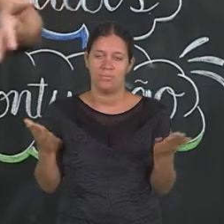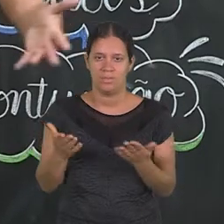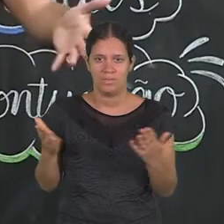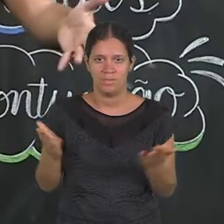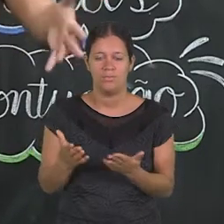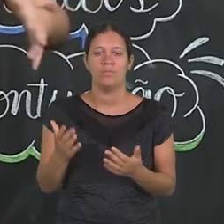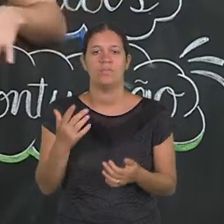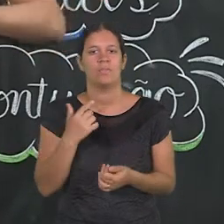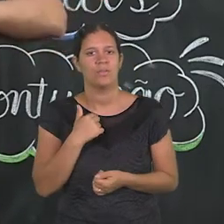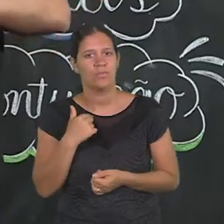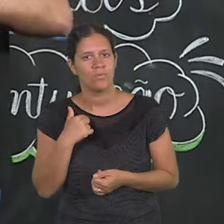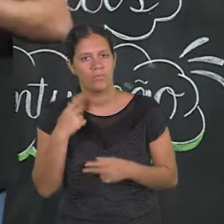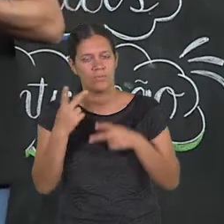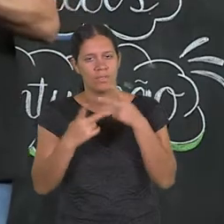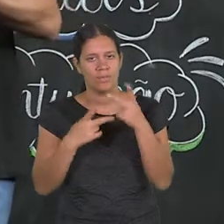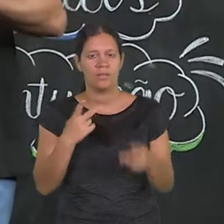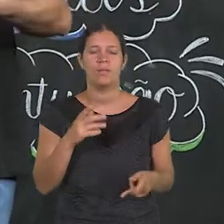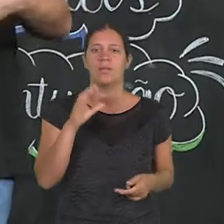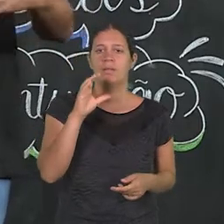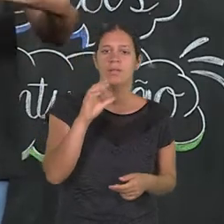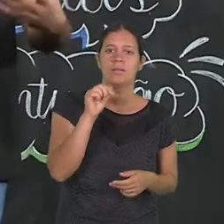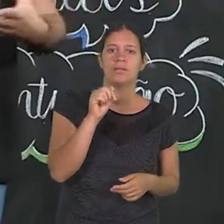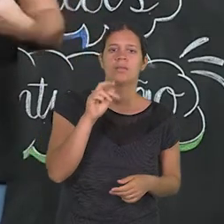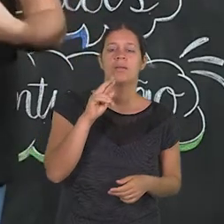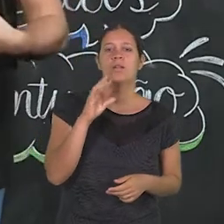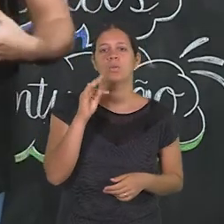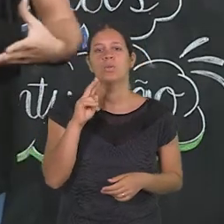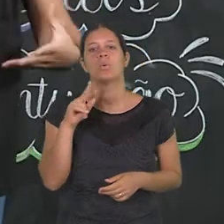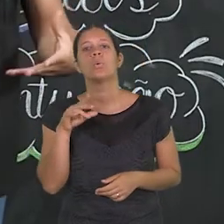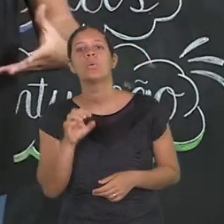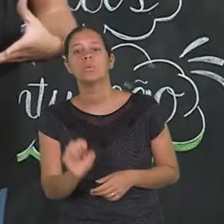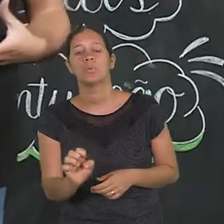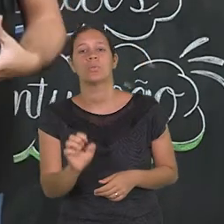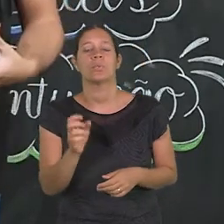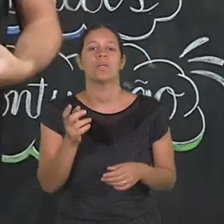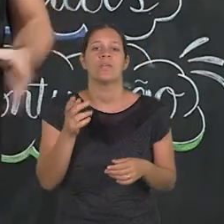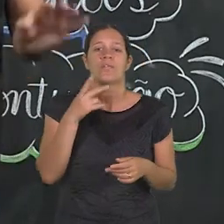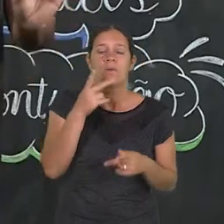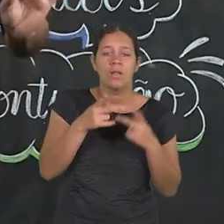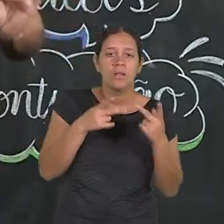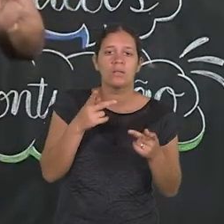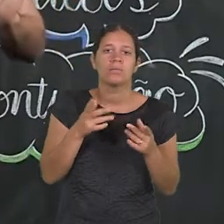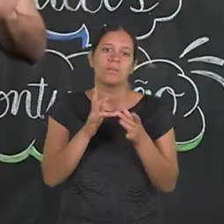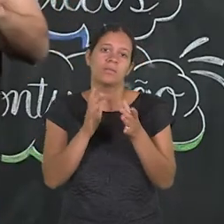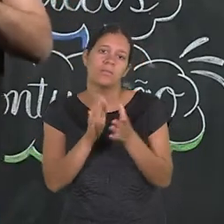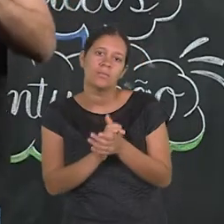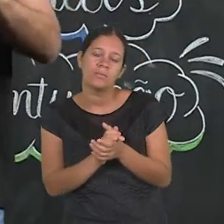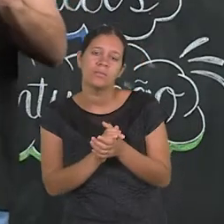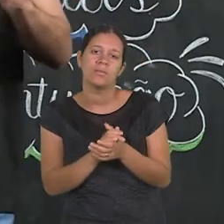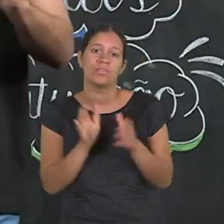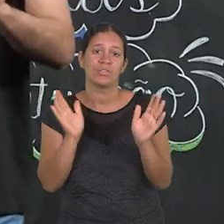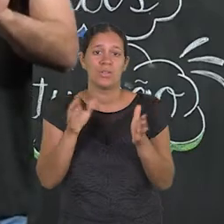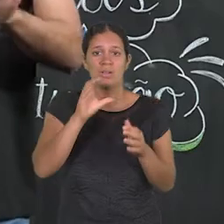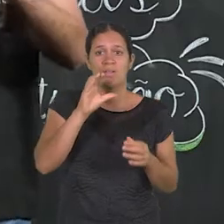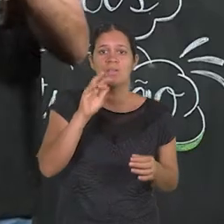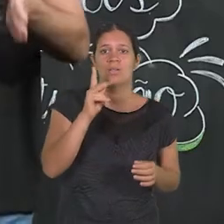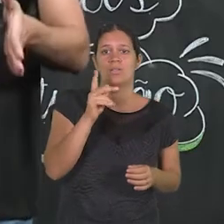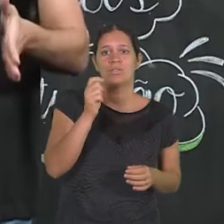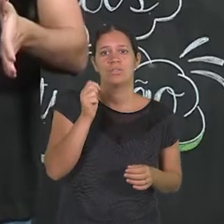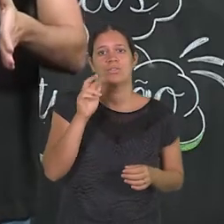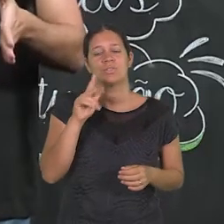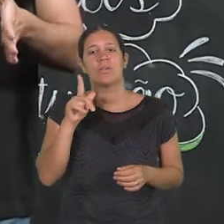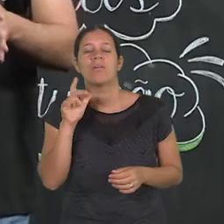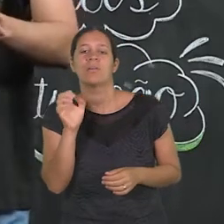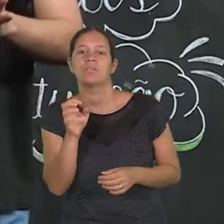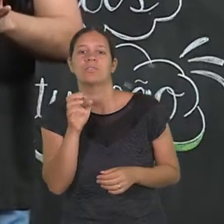situações. Por exemplo, eu posso ter um Cartoon falando sobre problemas conjugais, problemas em um casamento. Já a Charge vai ter uma conexão muito mais forte